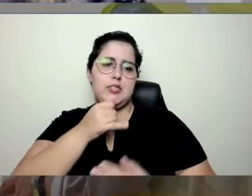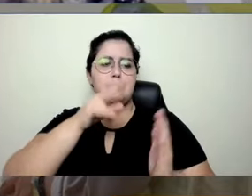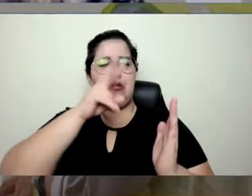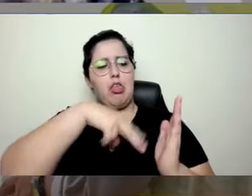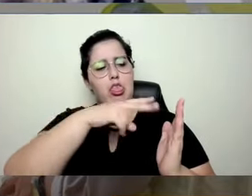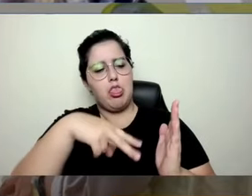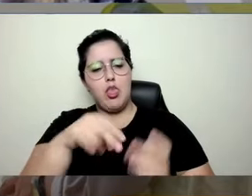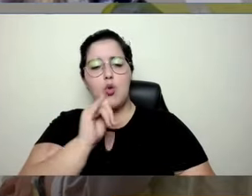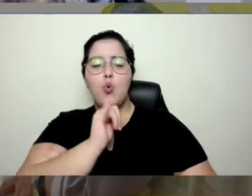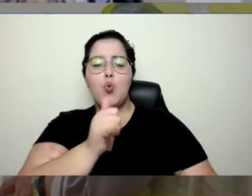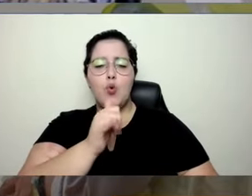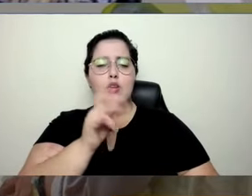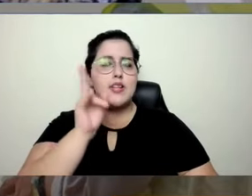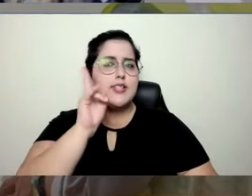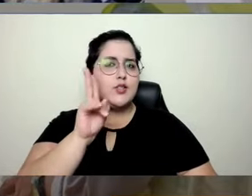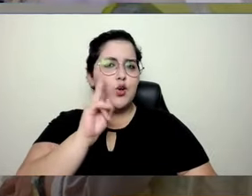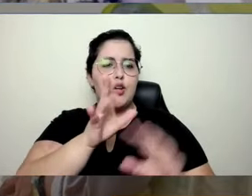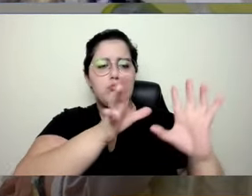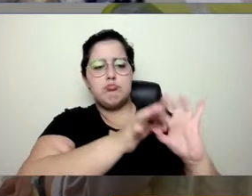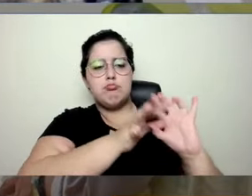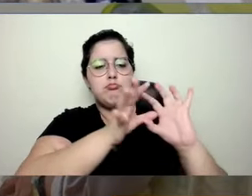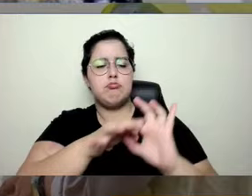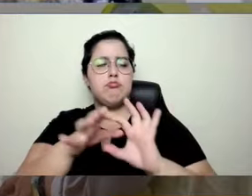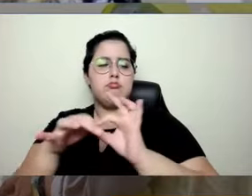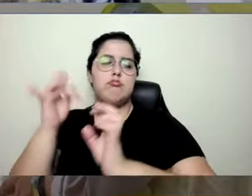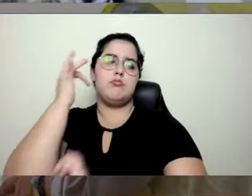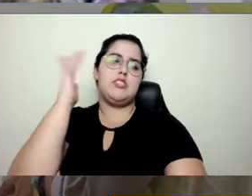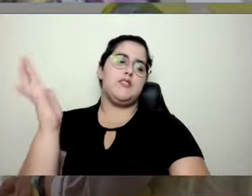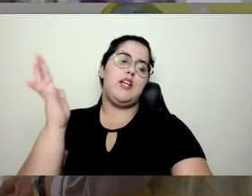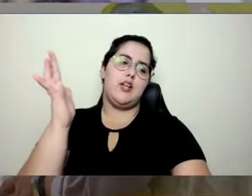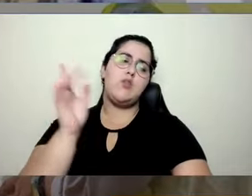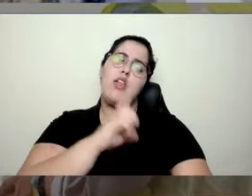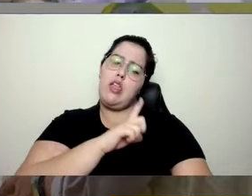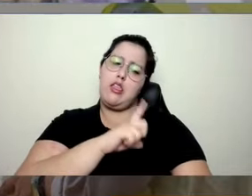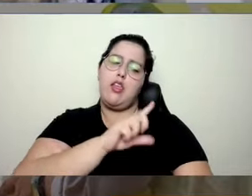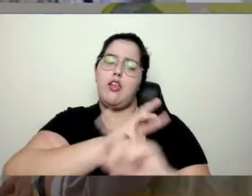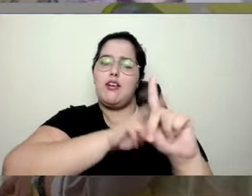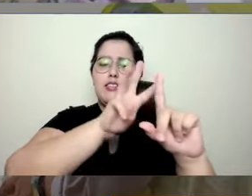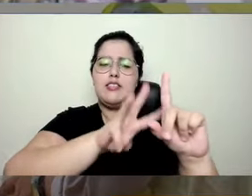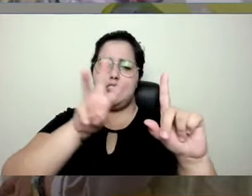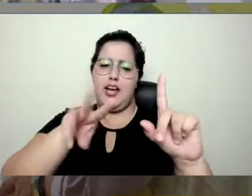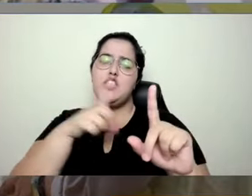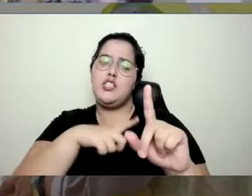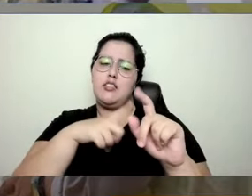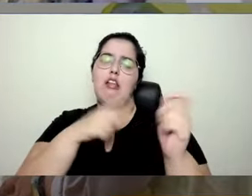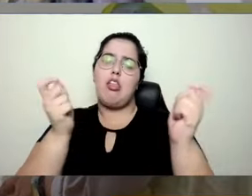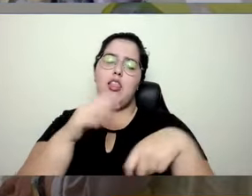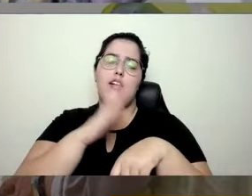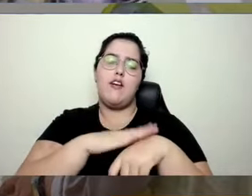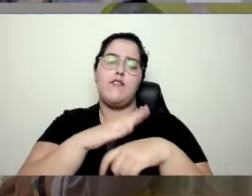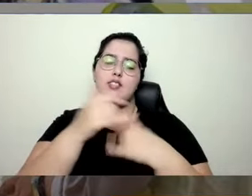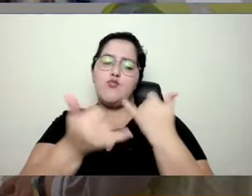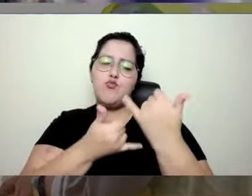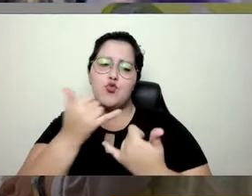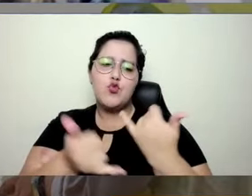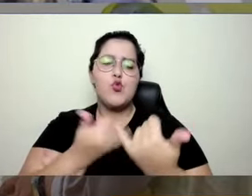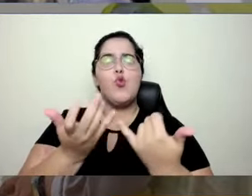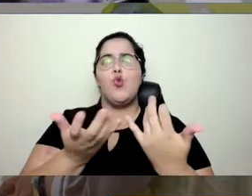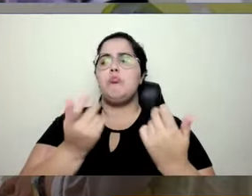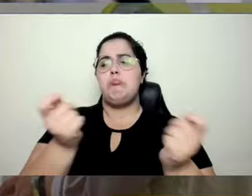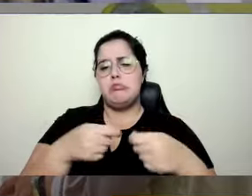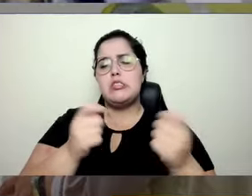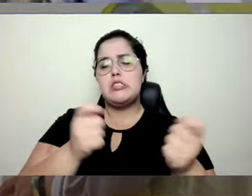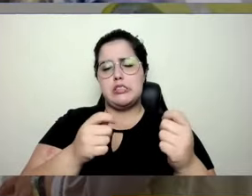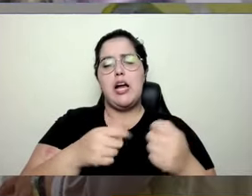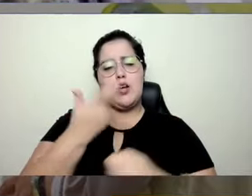contando uma história, tem muitas plataformas que conseguem gamificar isso, conseguem colocar,